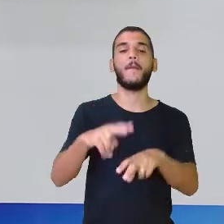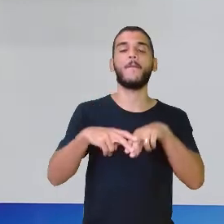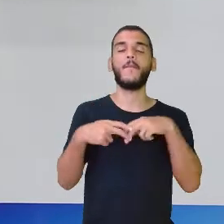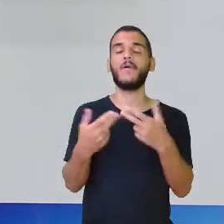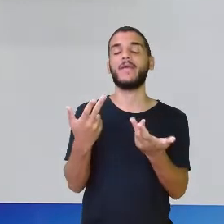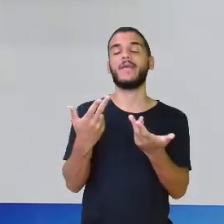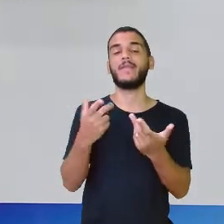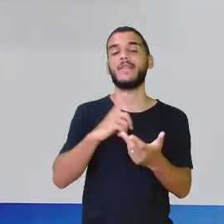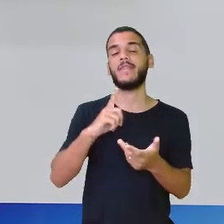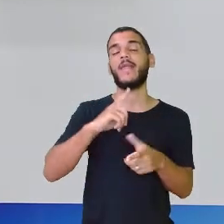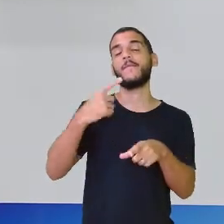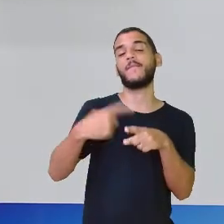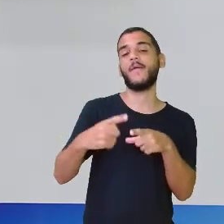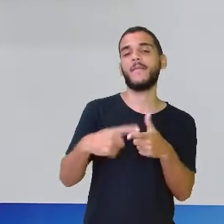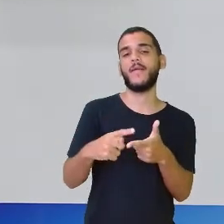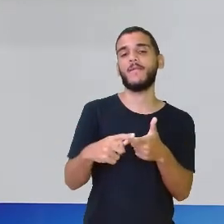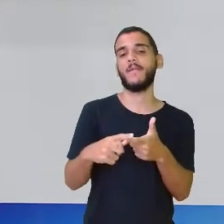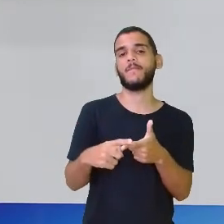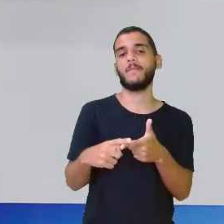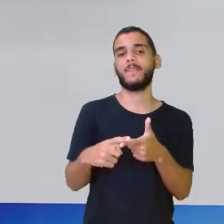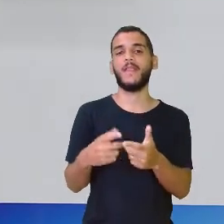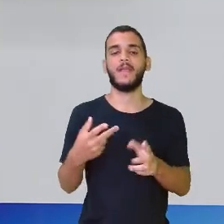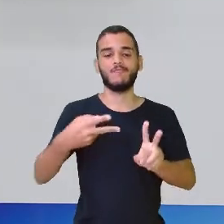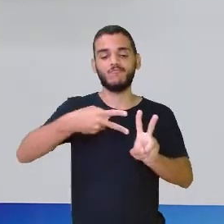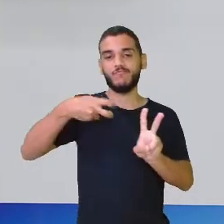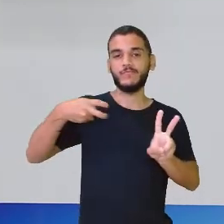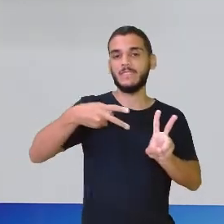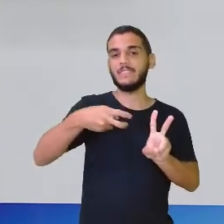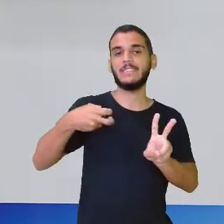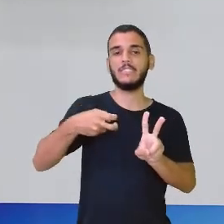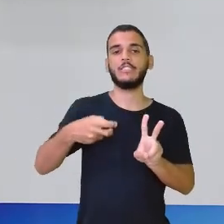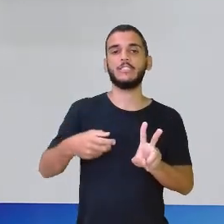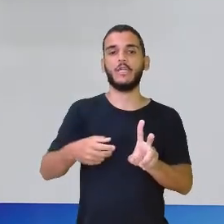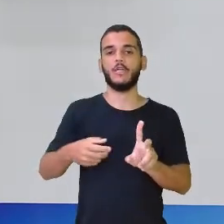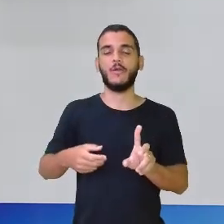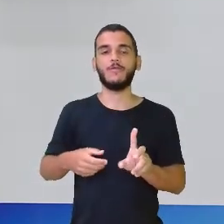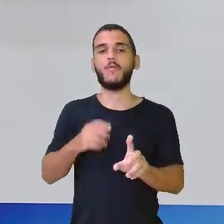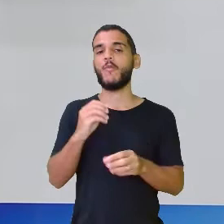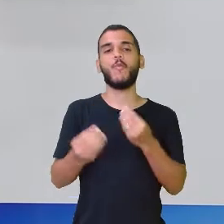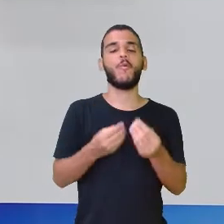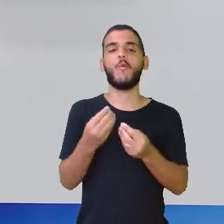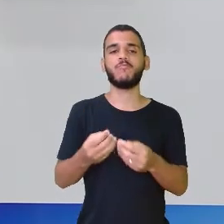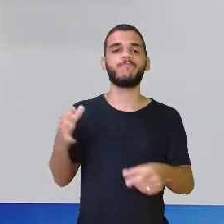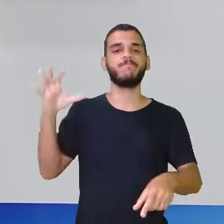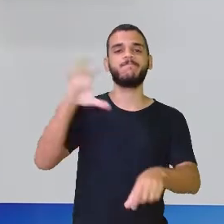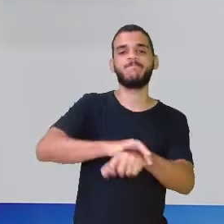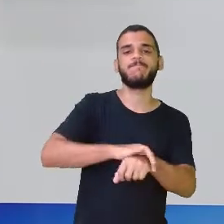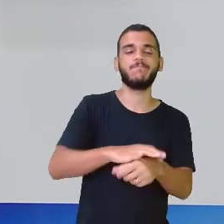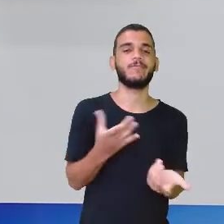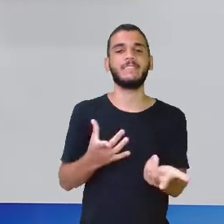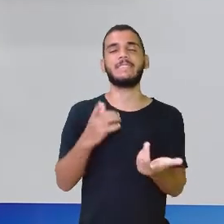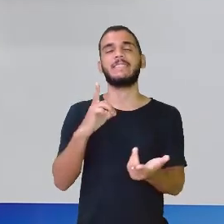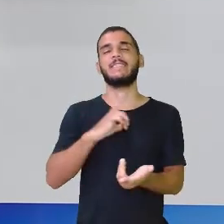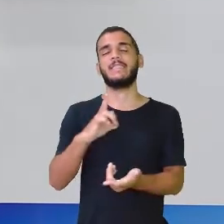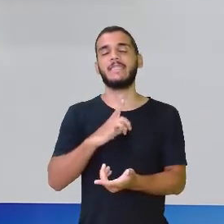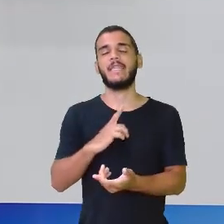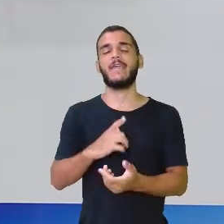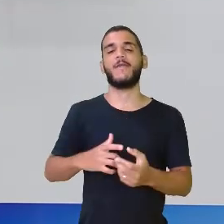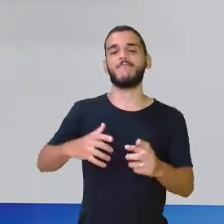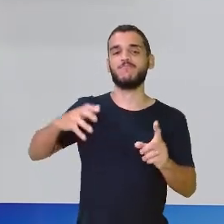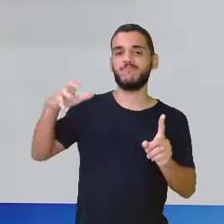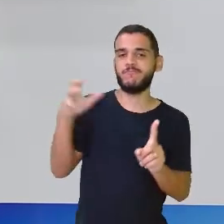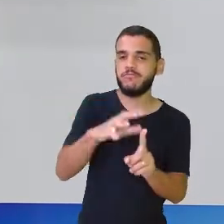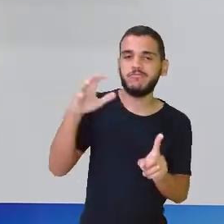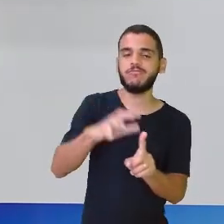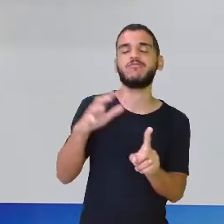Eles tentaram pegar os indígenas à força para fazer esse plantio, mas não conseguiram. Não deu certo. E o que foi que eles fizeram?